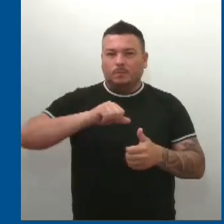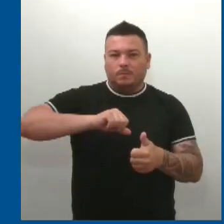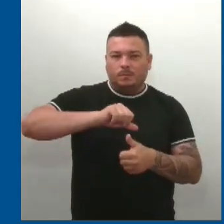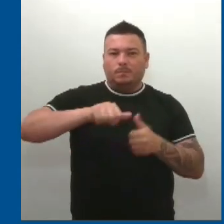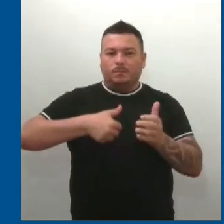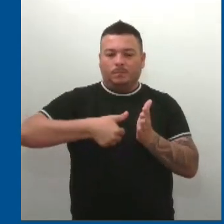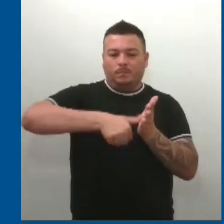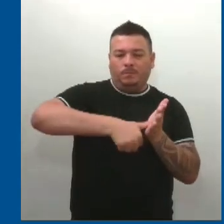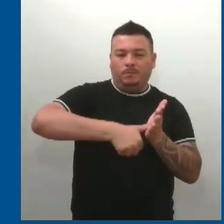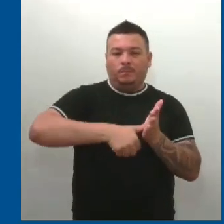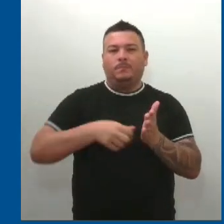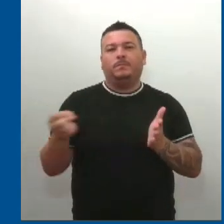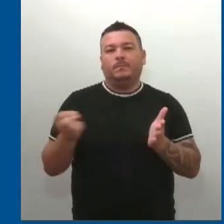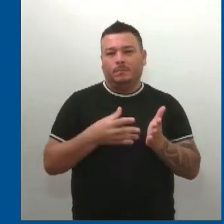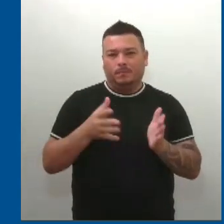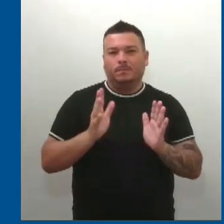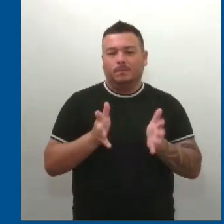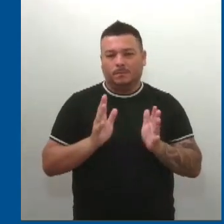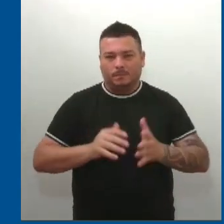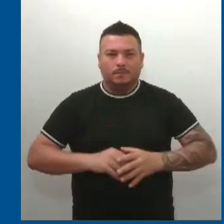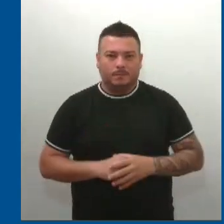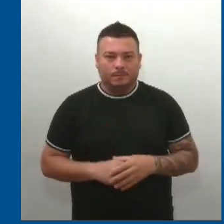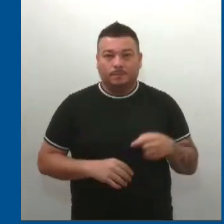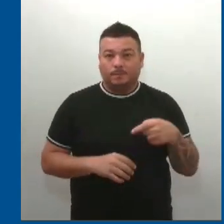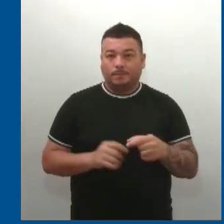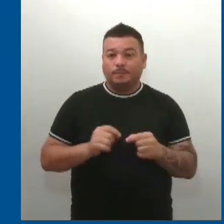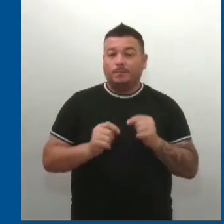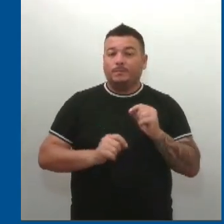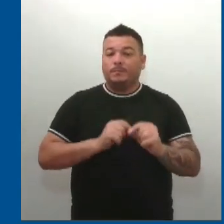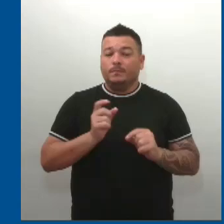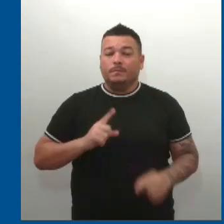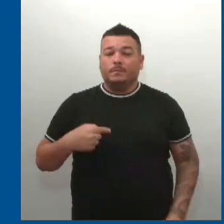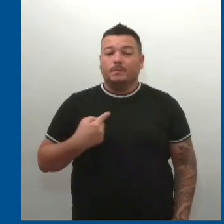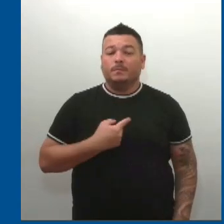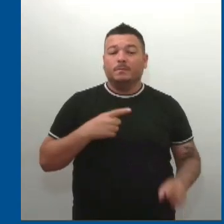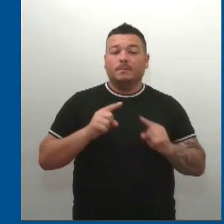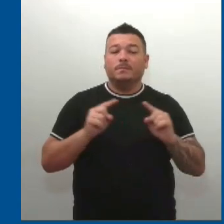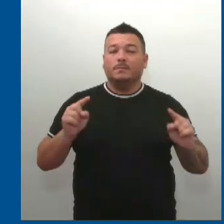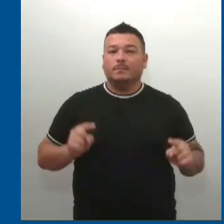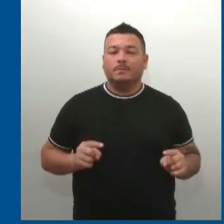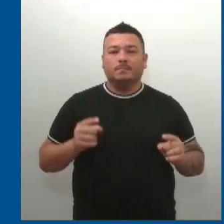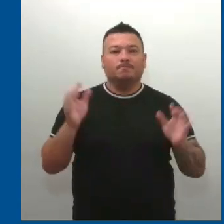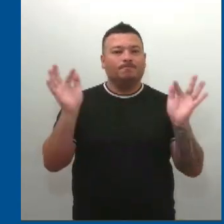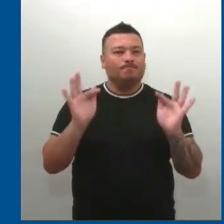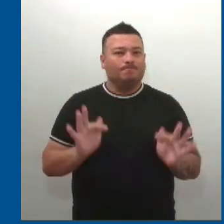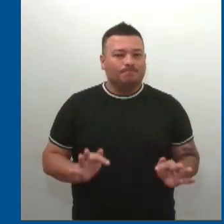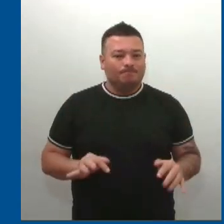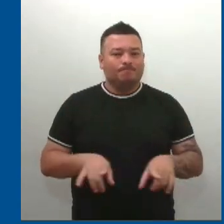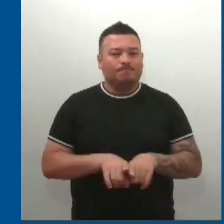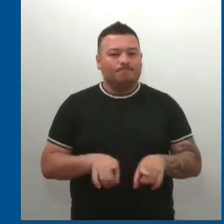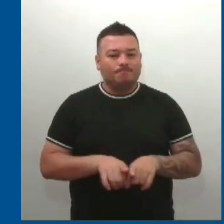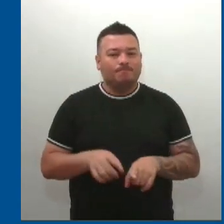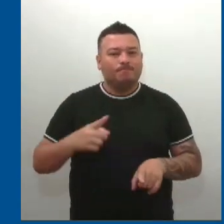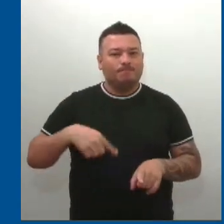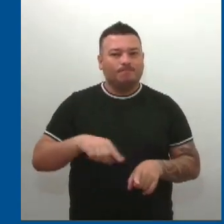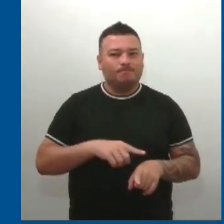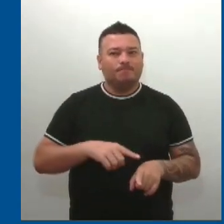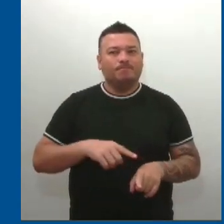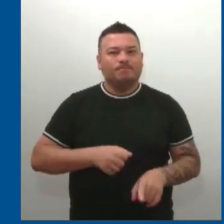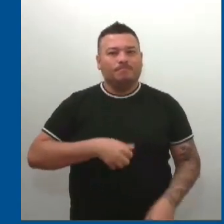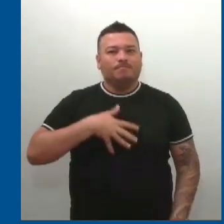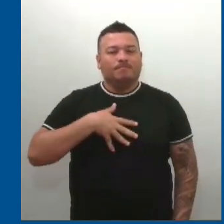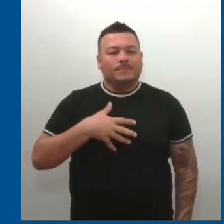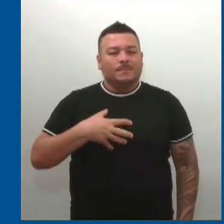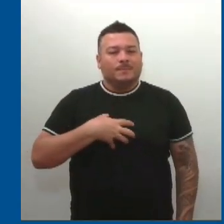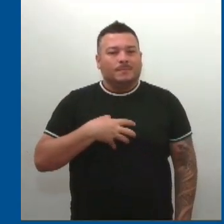identidade. E isso fez com que os nossos servidores, eles ficassem muito felizes, porque com muita maior praticidade, né, em